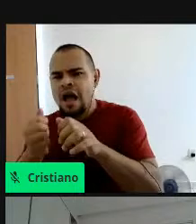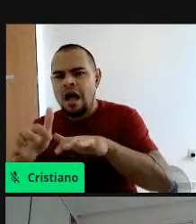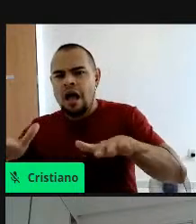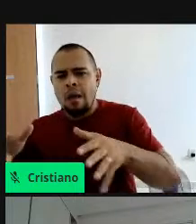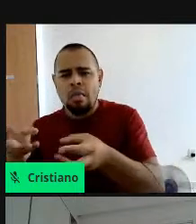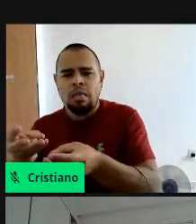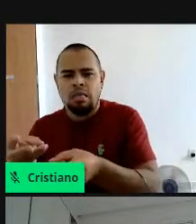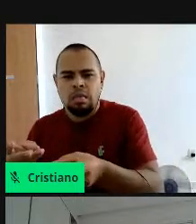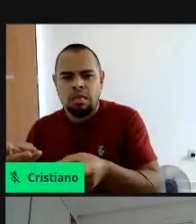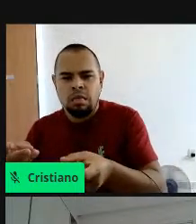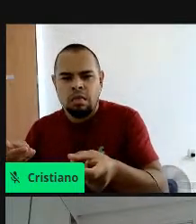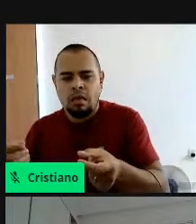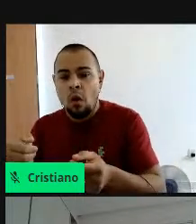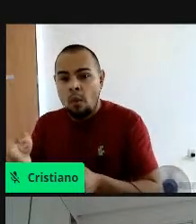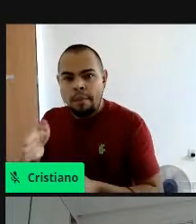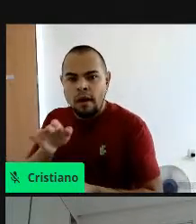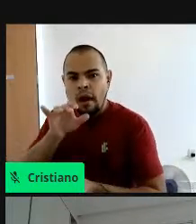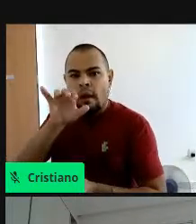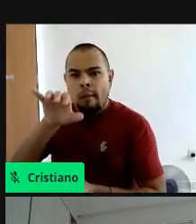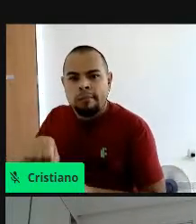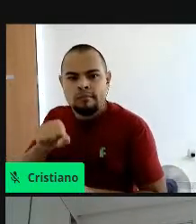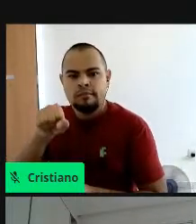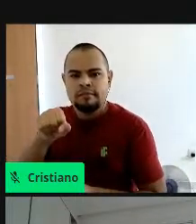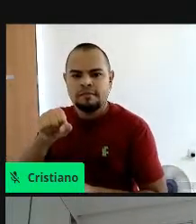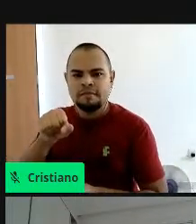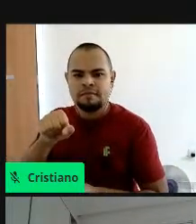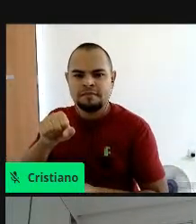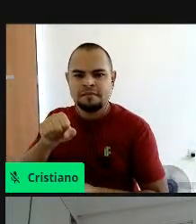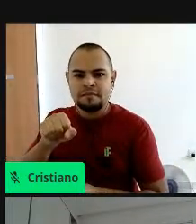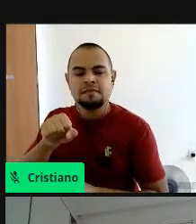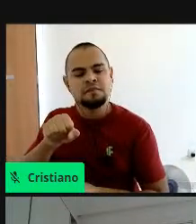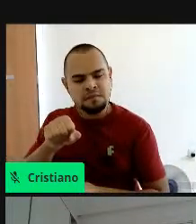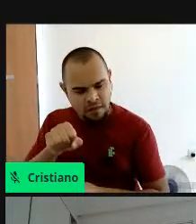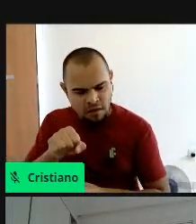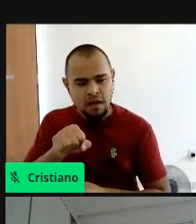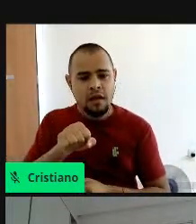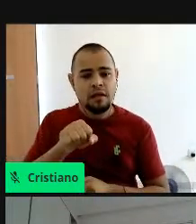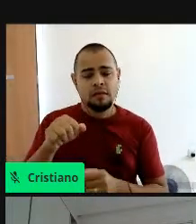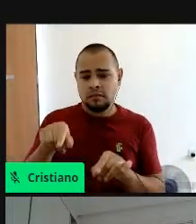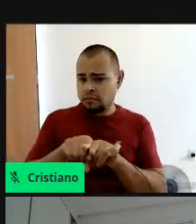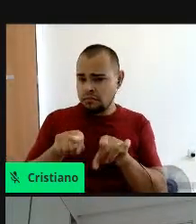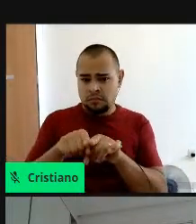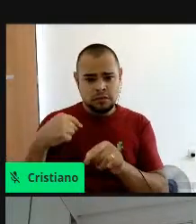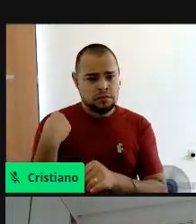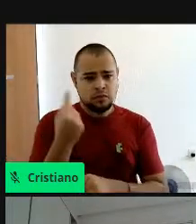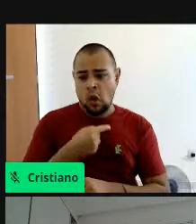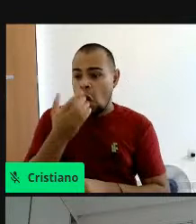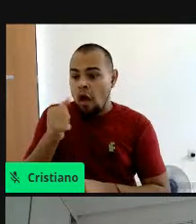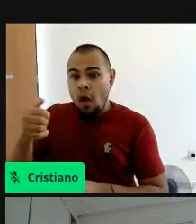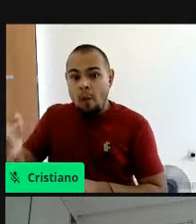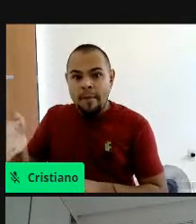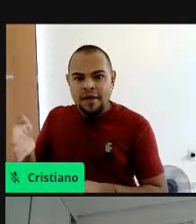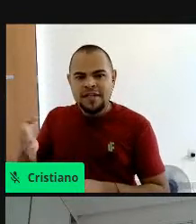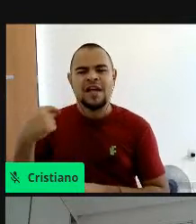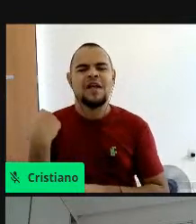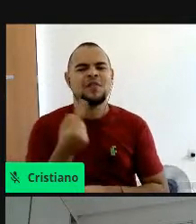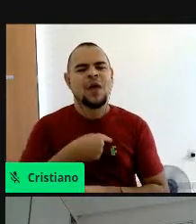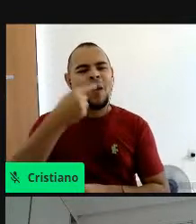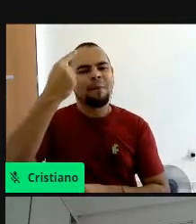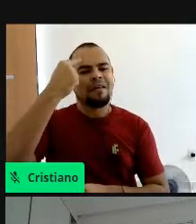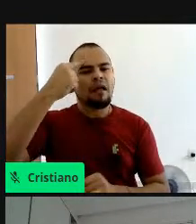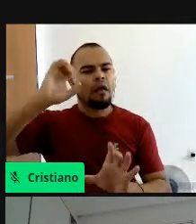toda a comunidade aquática, né, marinha, mas também ao homem, né, a gente não pensa que jogando aquilo,